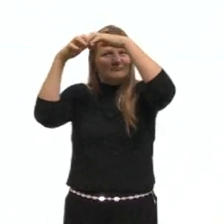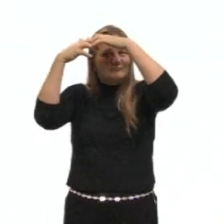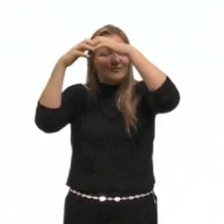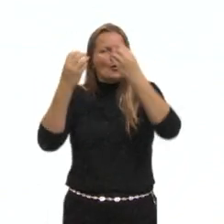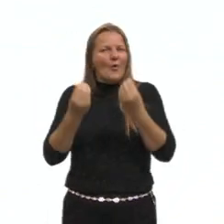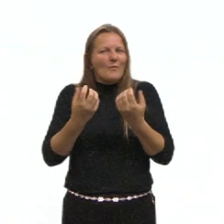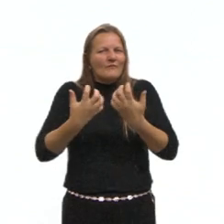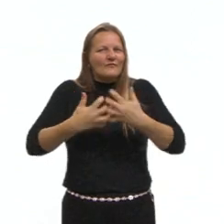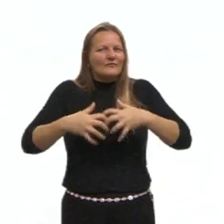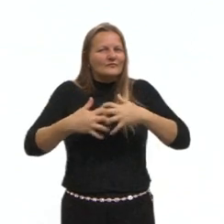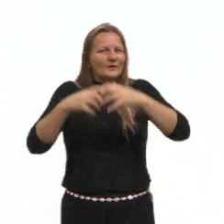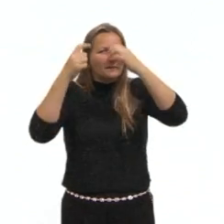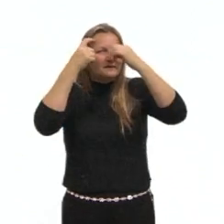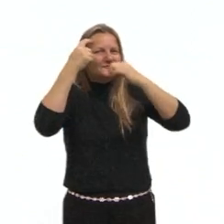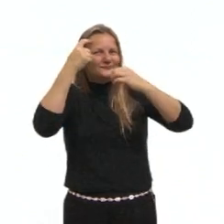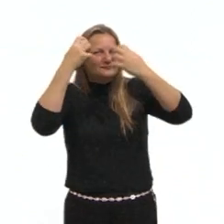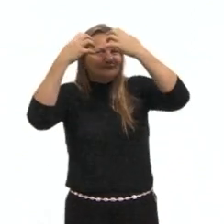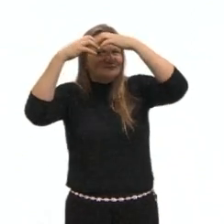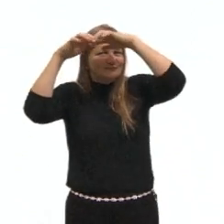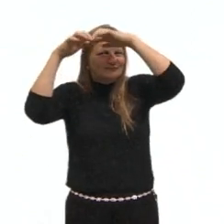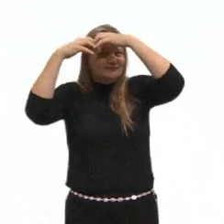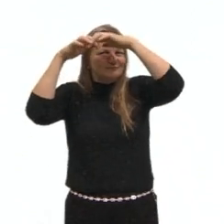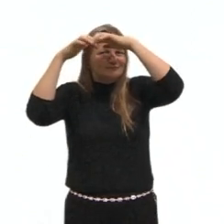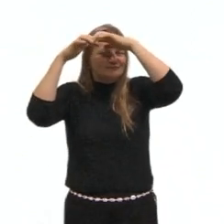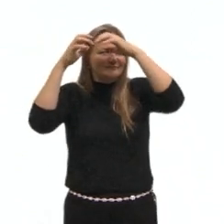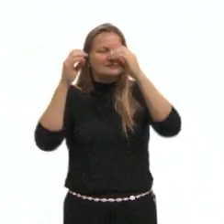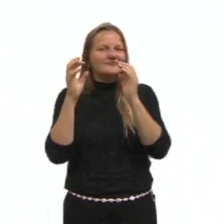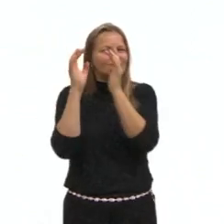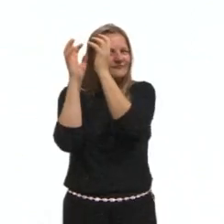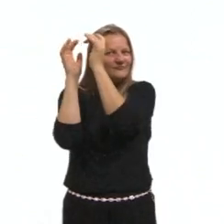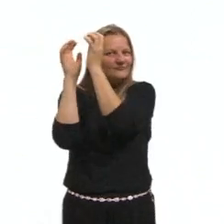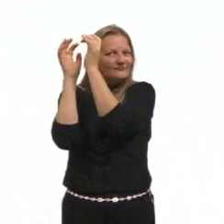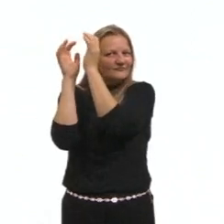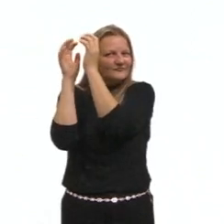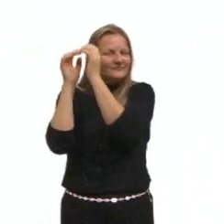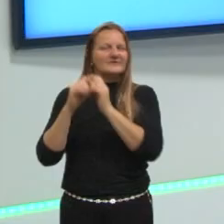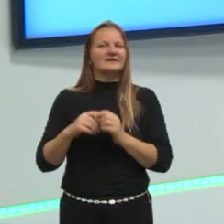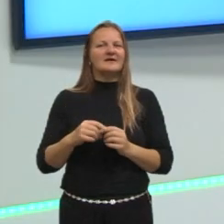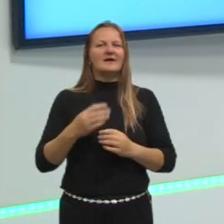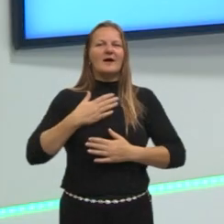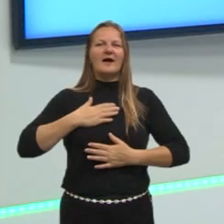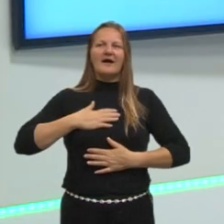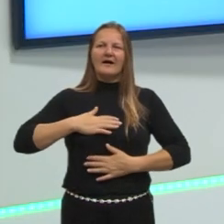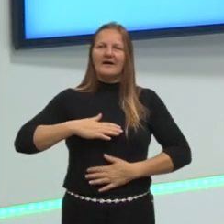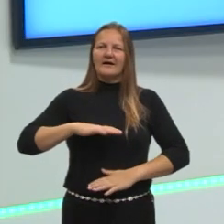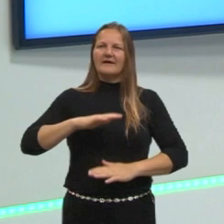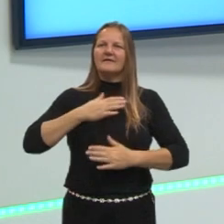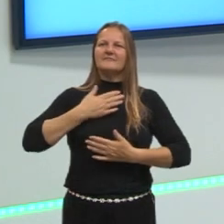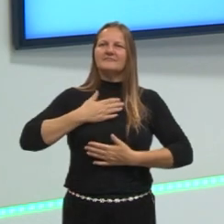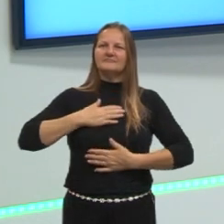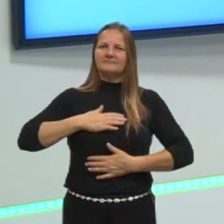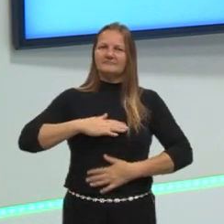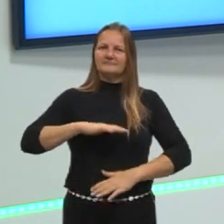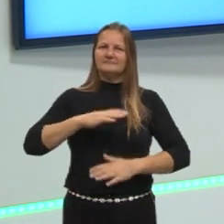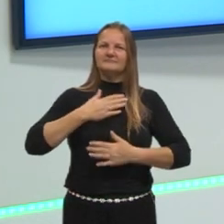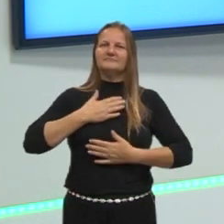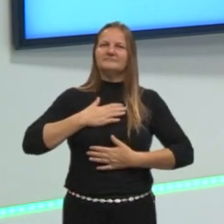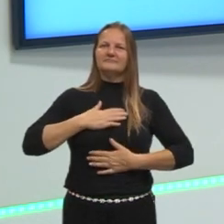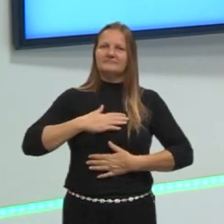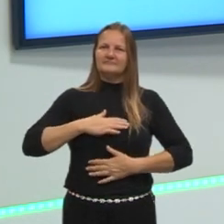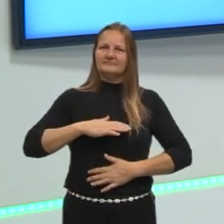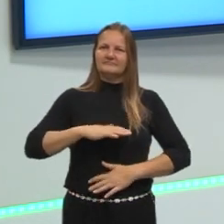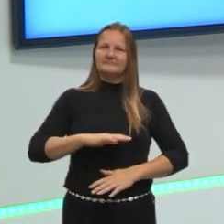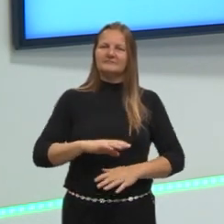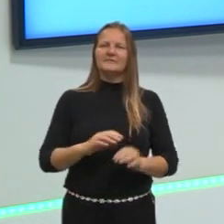funciona, vai dar um pouquinho de refresco para ele, para ele funcionar de uma forma mais tranquila